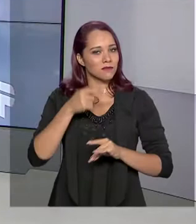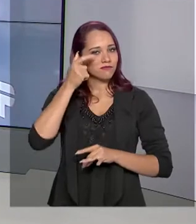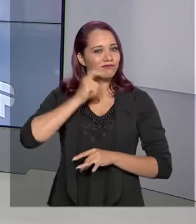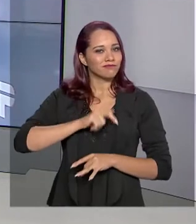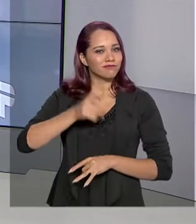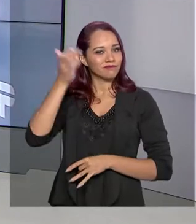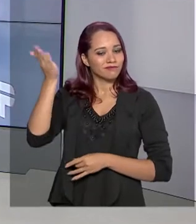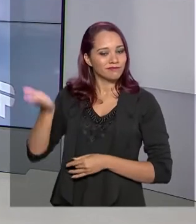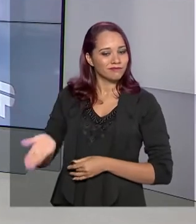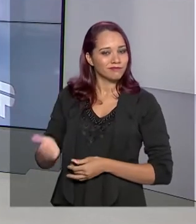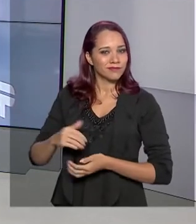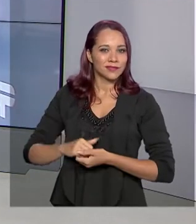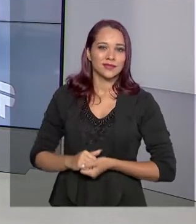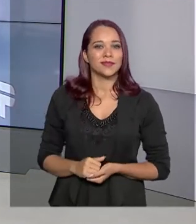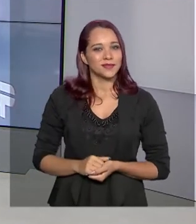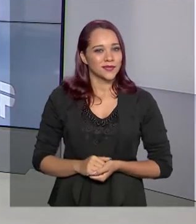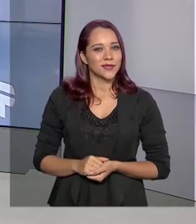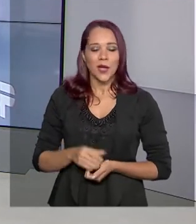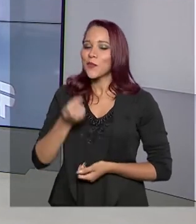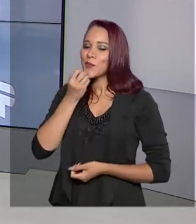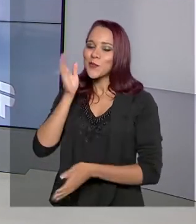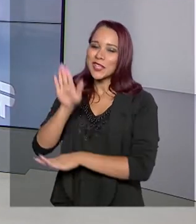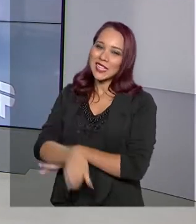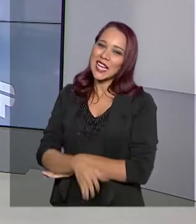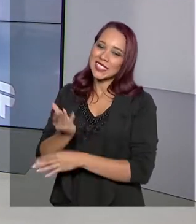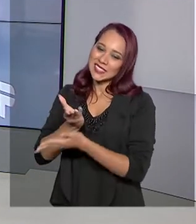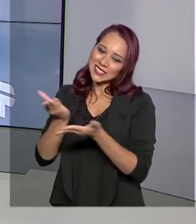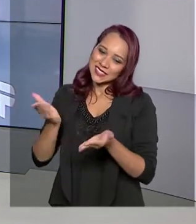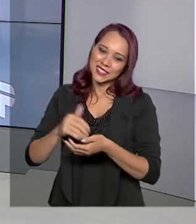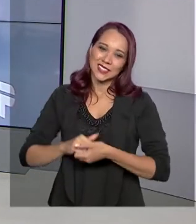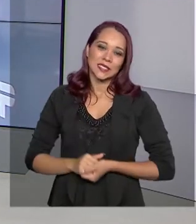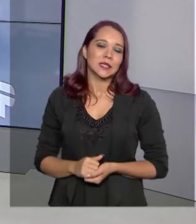Luana Karen. Luana, boa tarde para você.